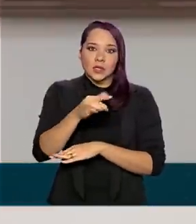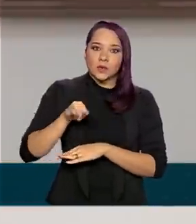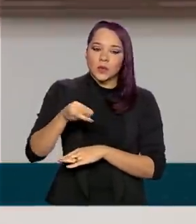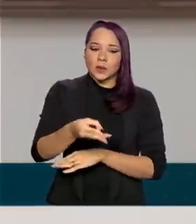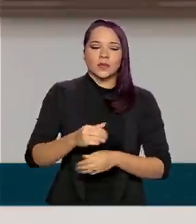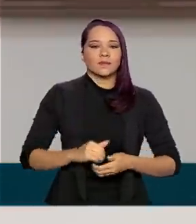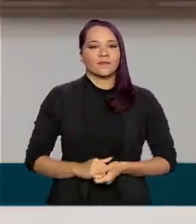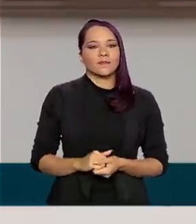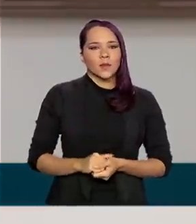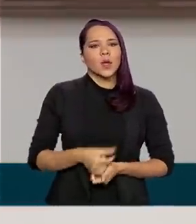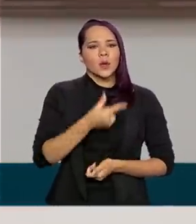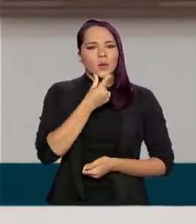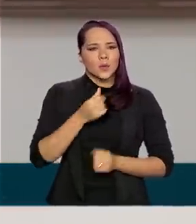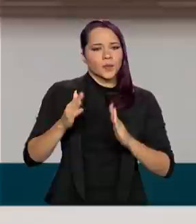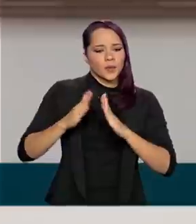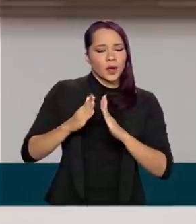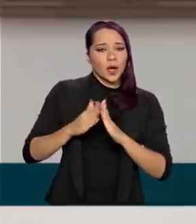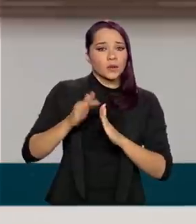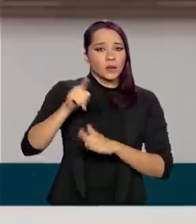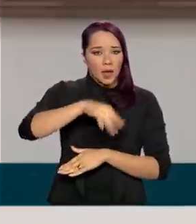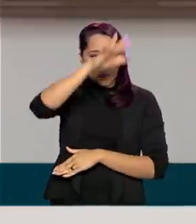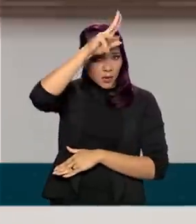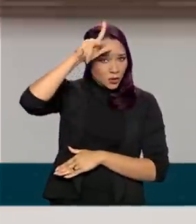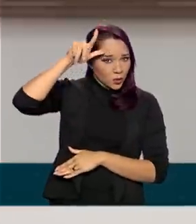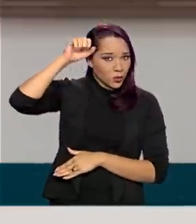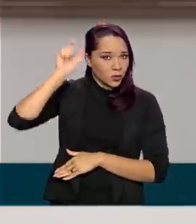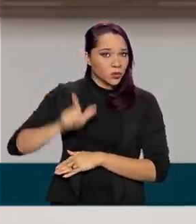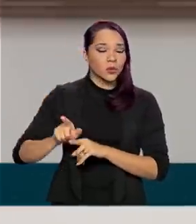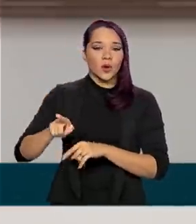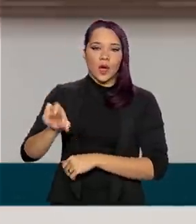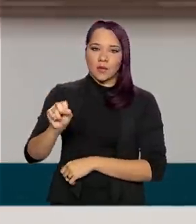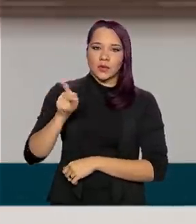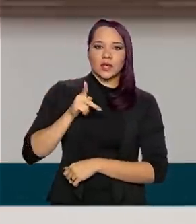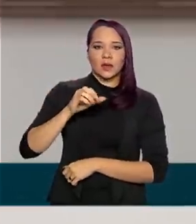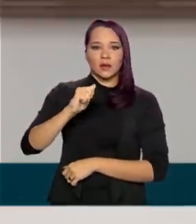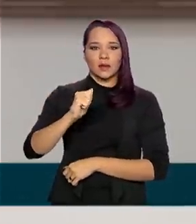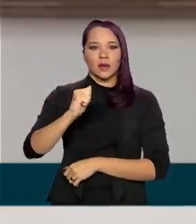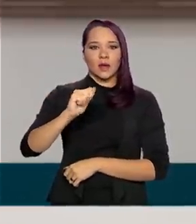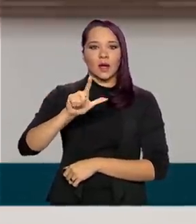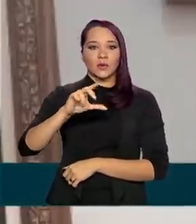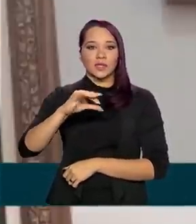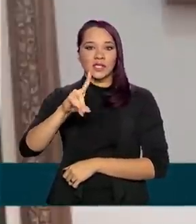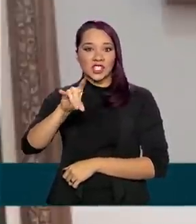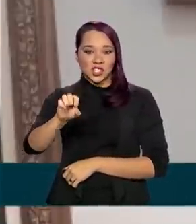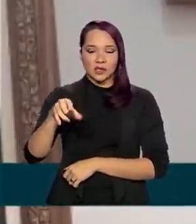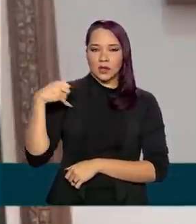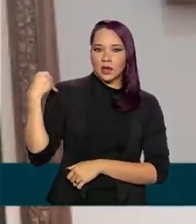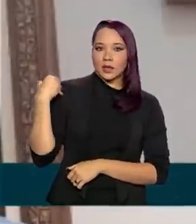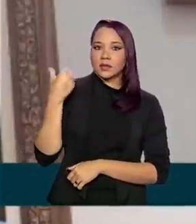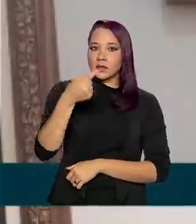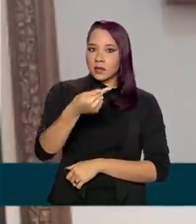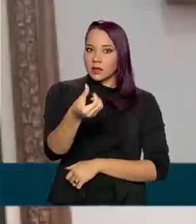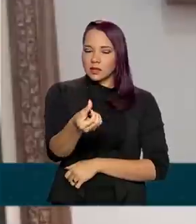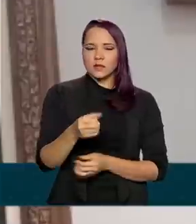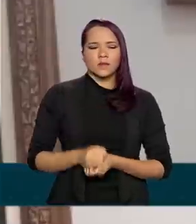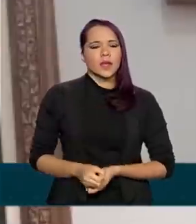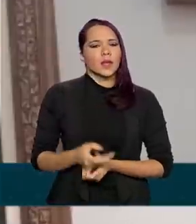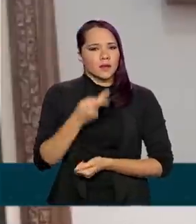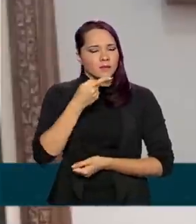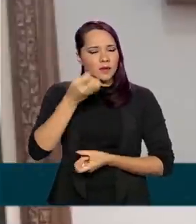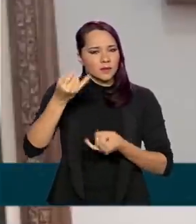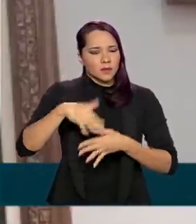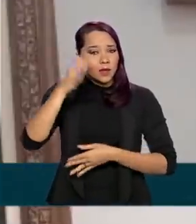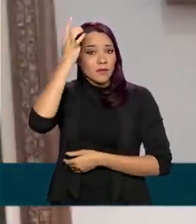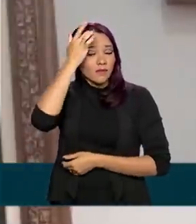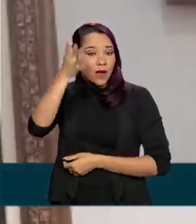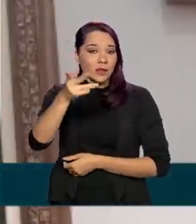Morador de Campo Grande, Mato Grosso do Sul, o aposentado Alcides tem 76 anos. Ele considera uma facilidade